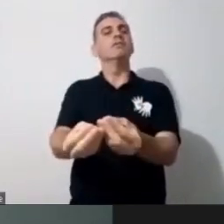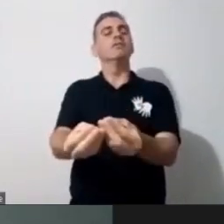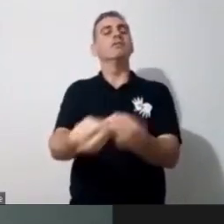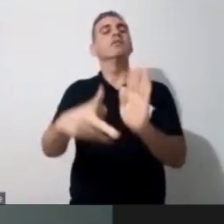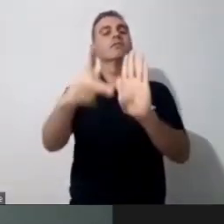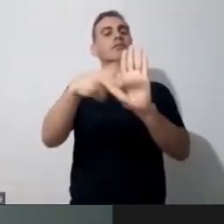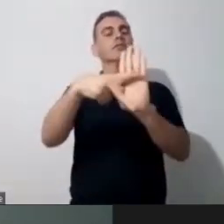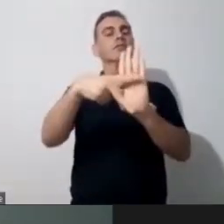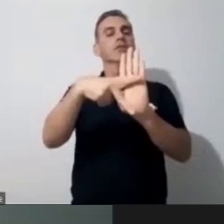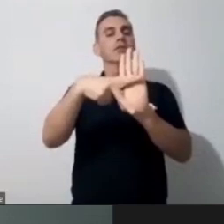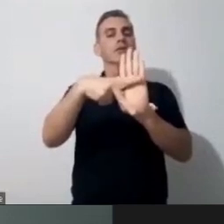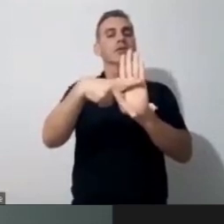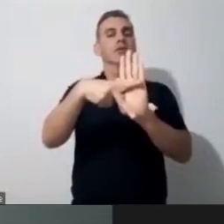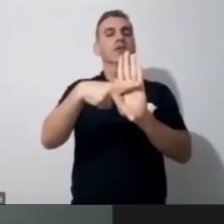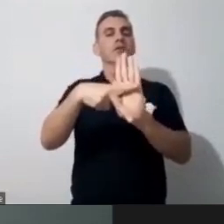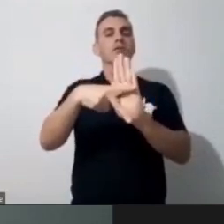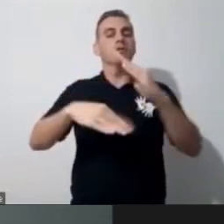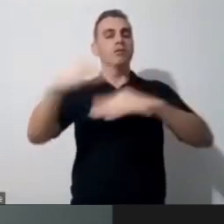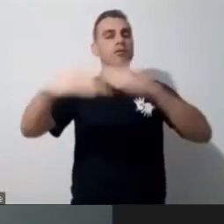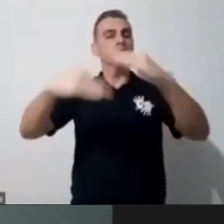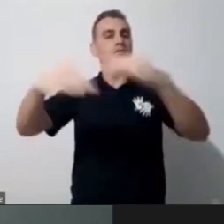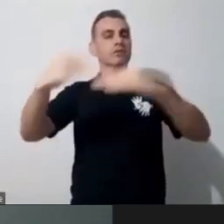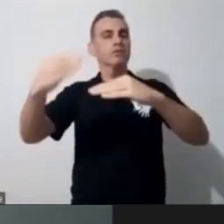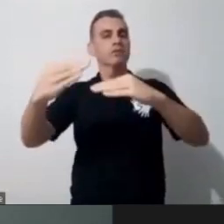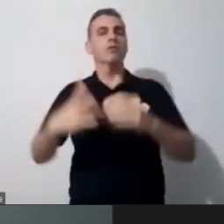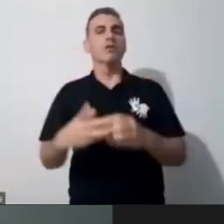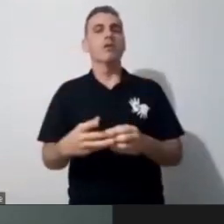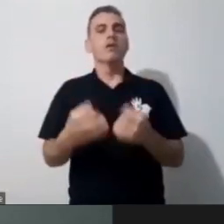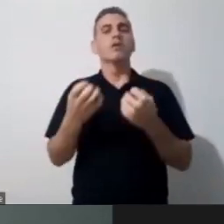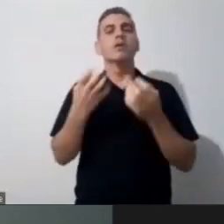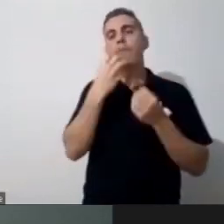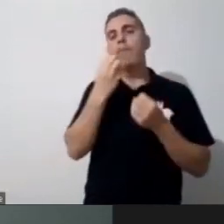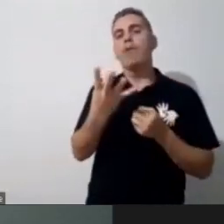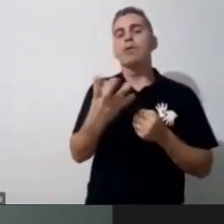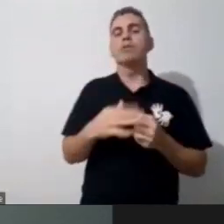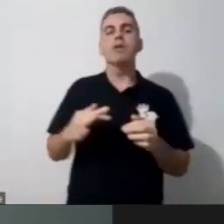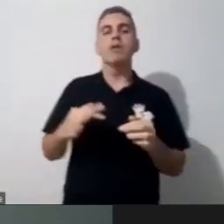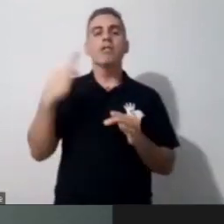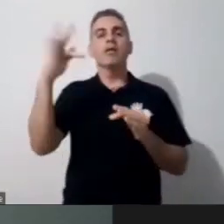que estão sendo desenvolvidas para a turma, ele faz parte da turma, ele não tem as tecnologias,